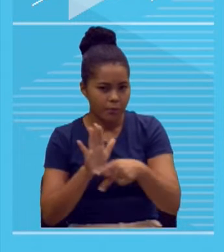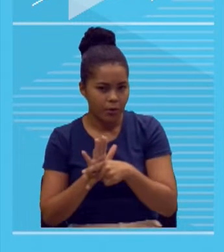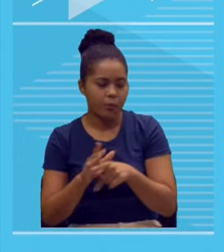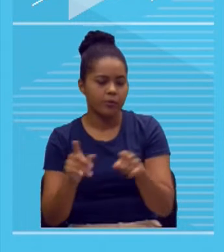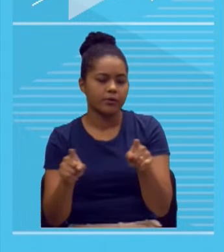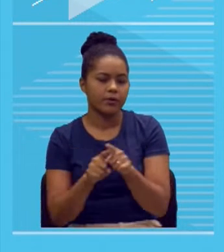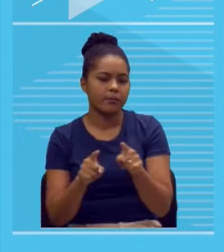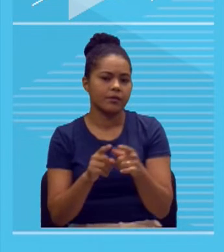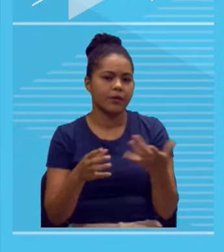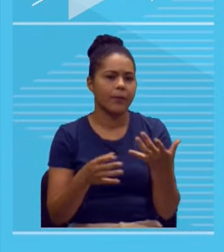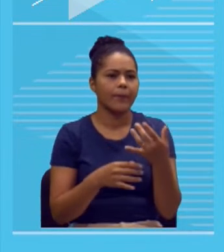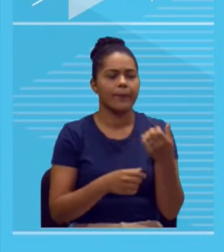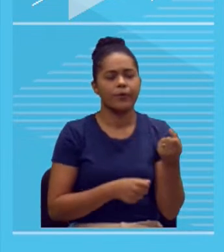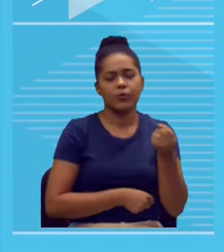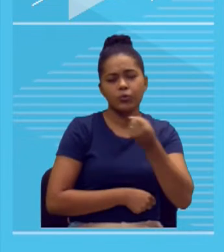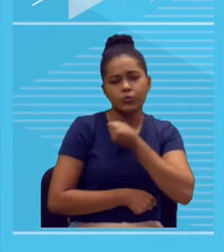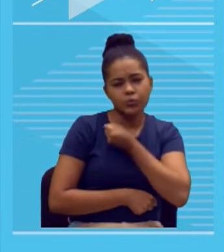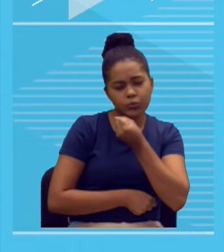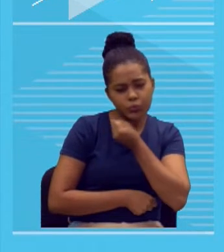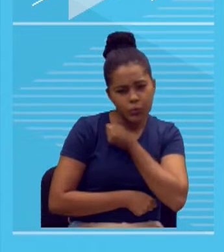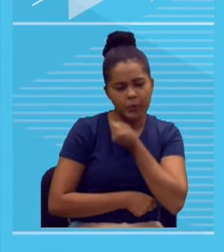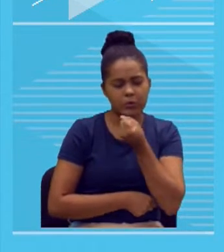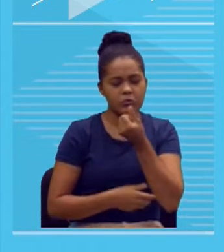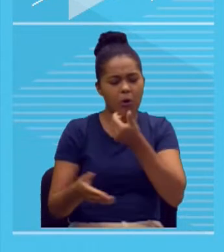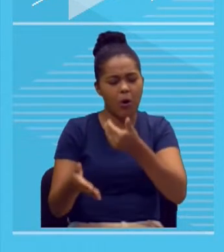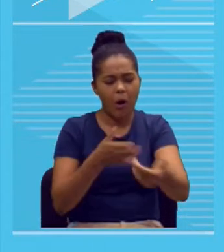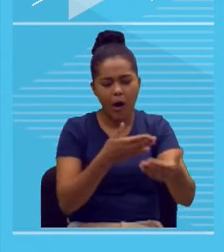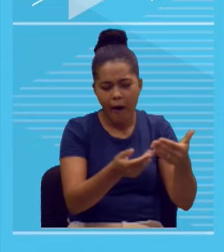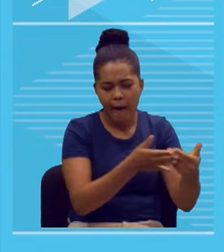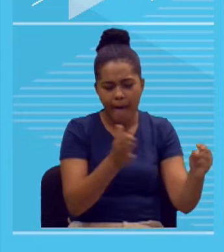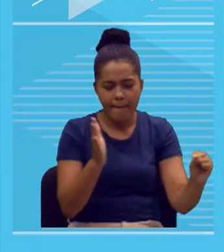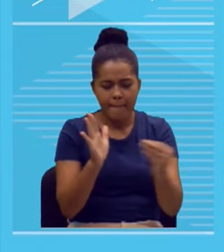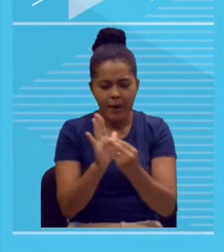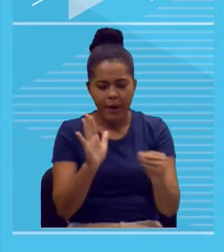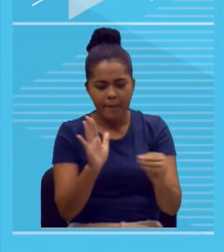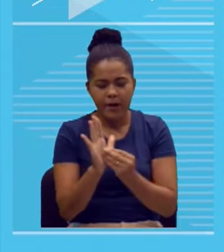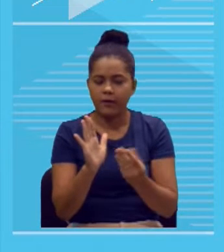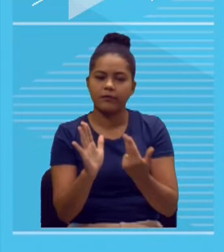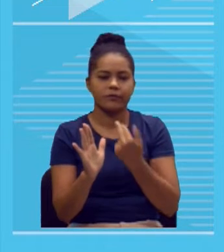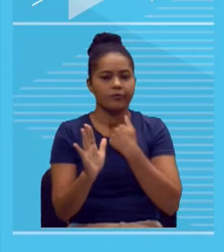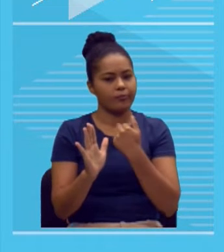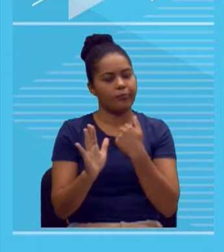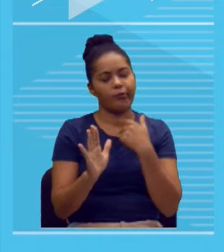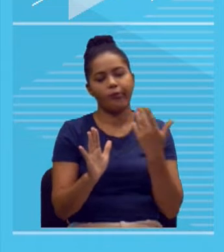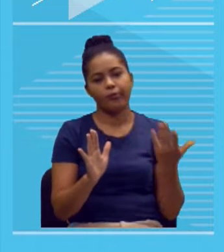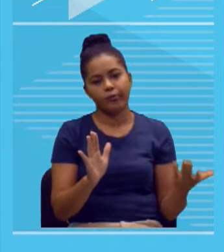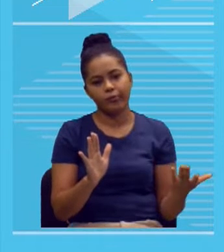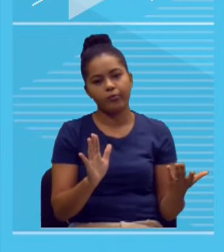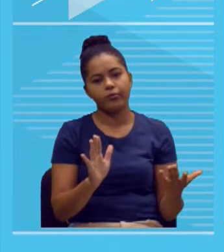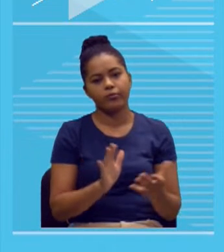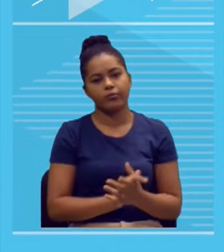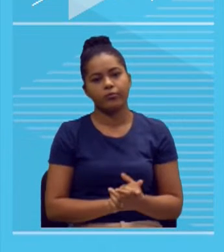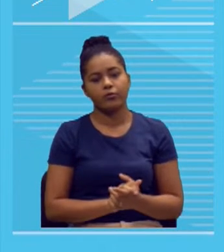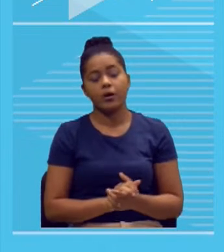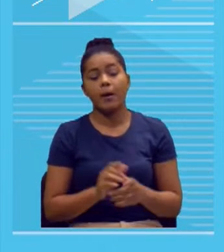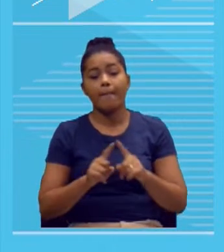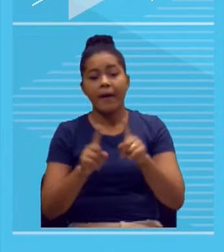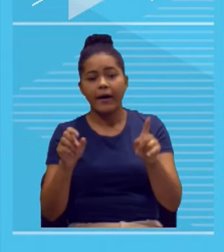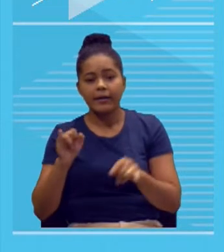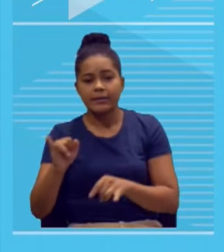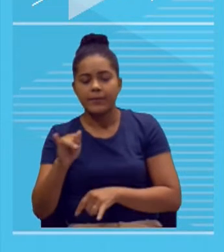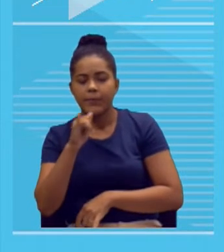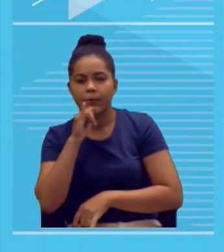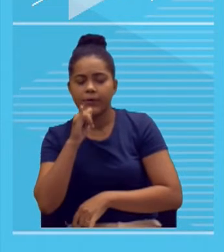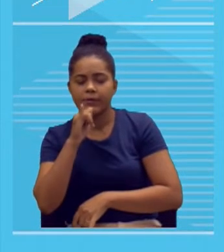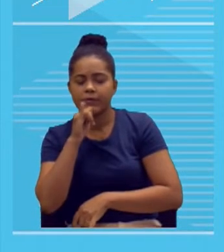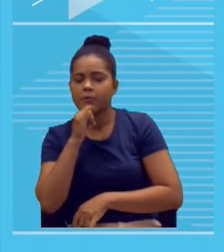números, a não ser que sejam, evidentemente, números que correspondam, numa parte mais expositiva, a